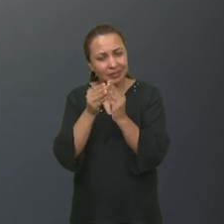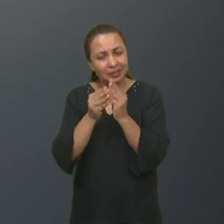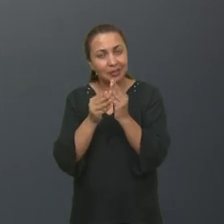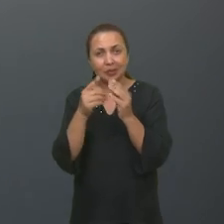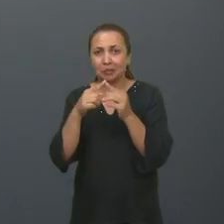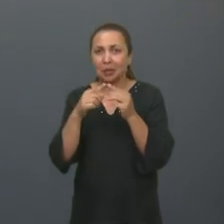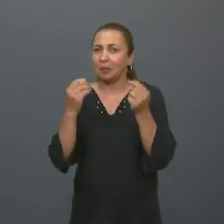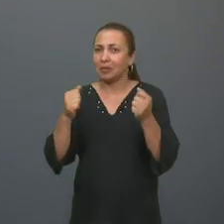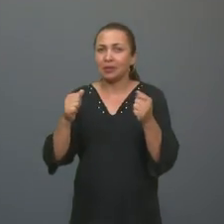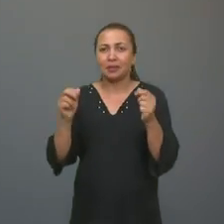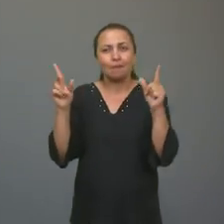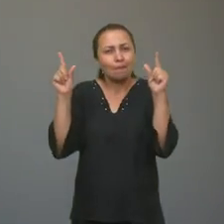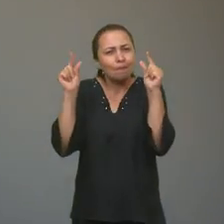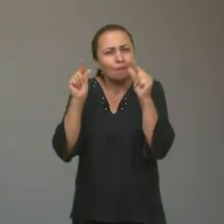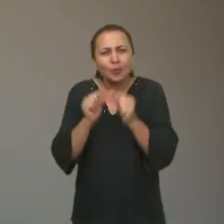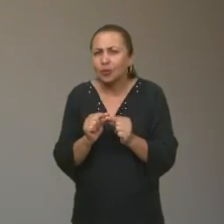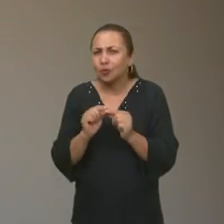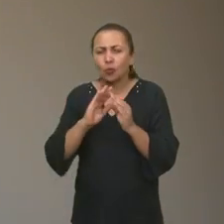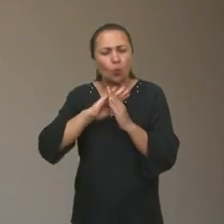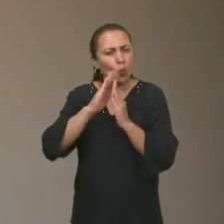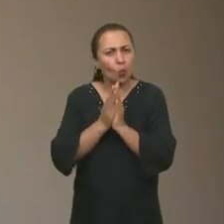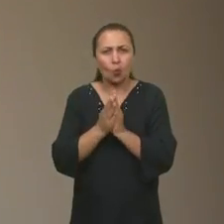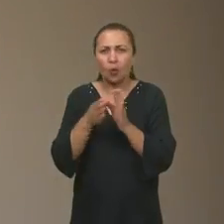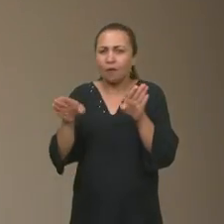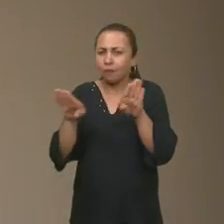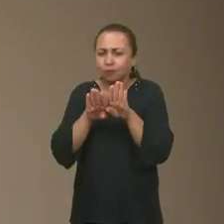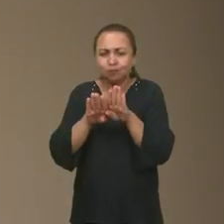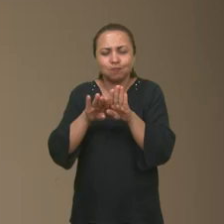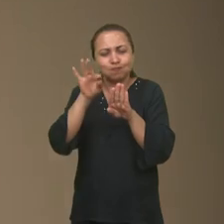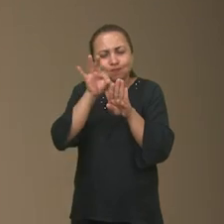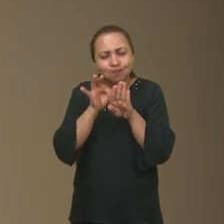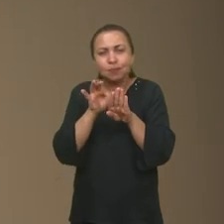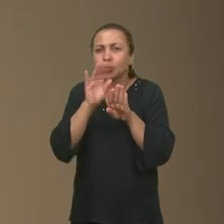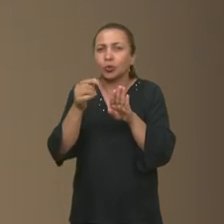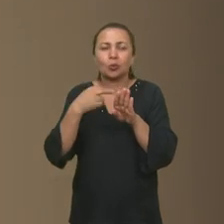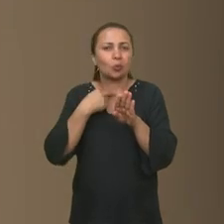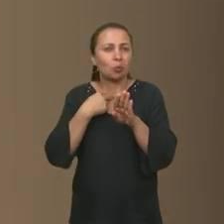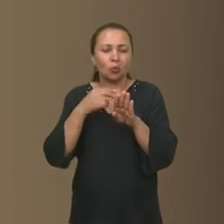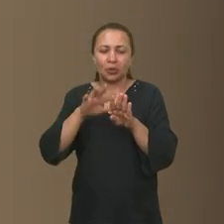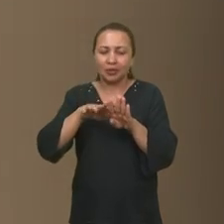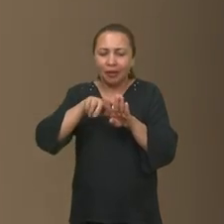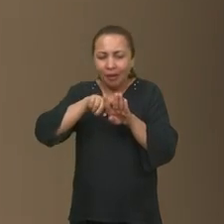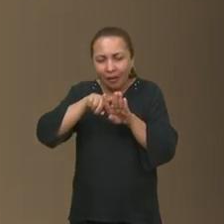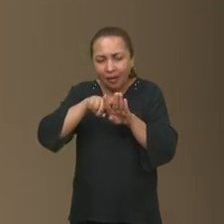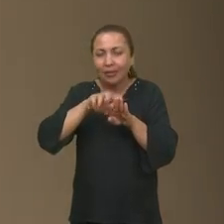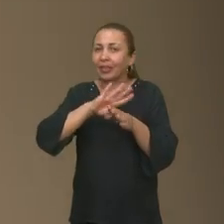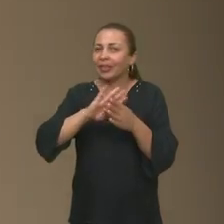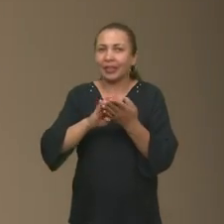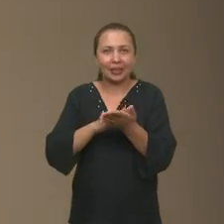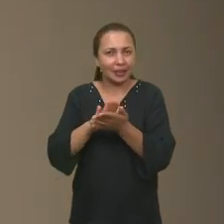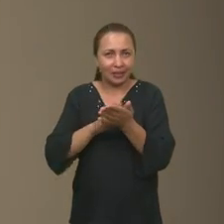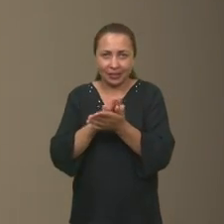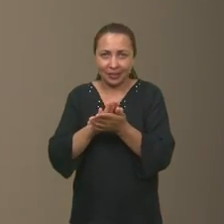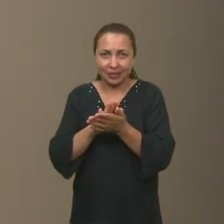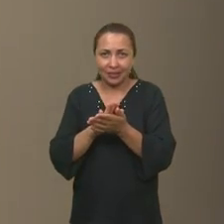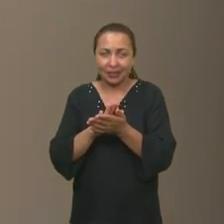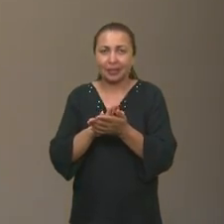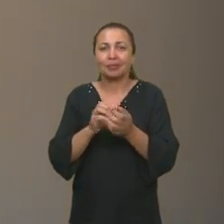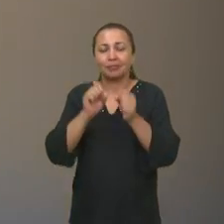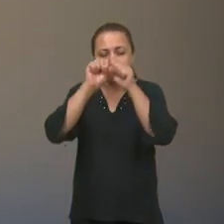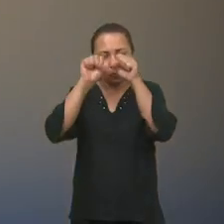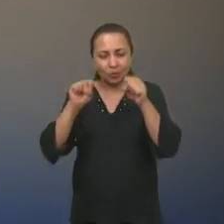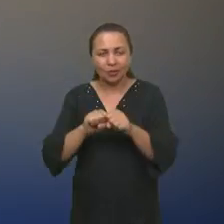porque o sistema tem que ser hermeticamente fechado. tiver uma brechinha que acontece é que cai, cai bastante a eficiência do